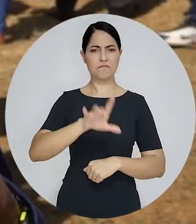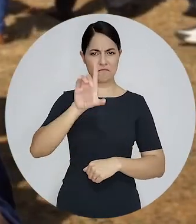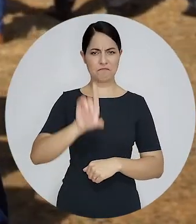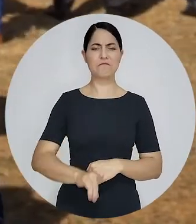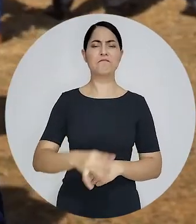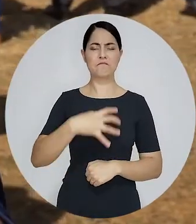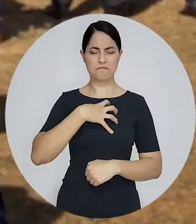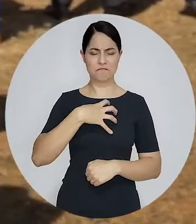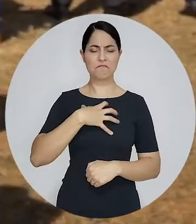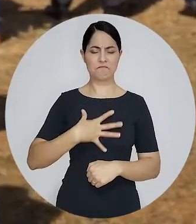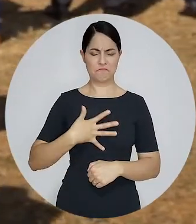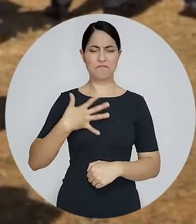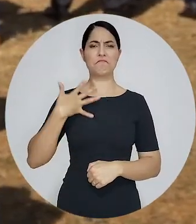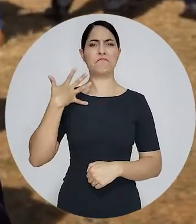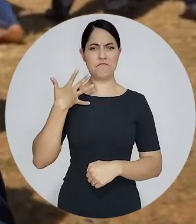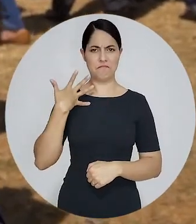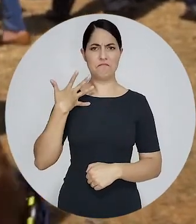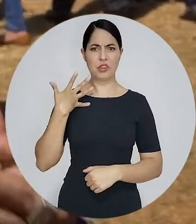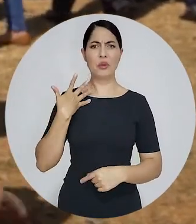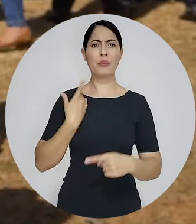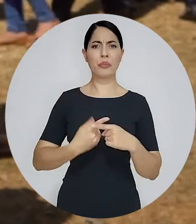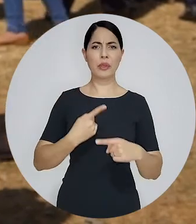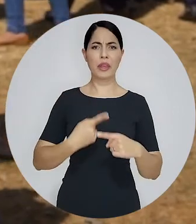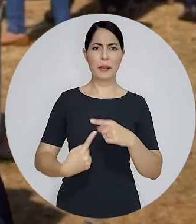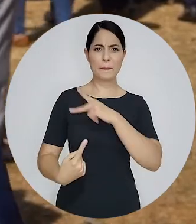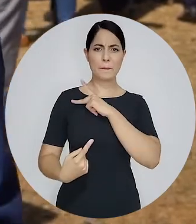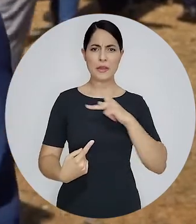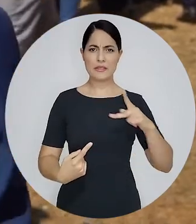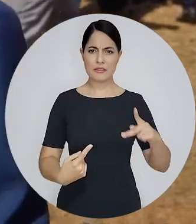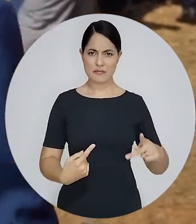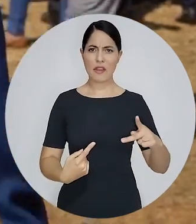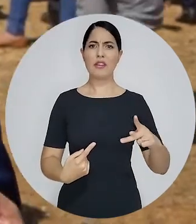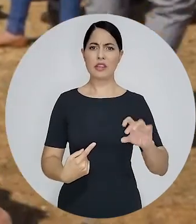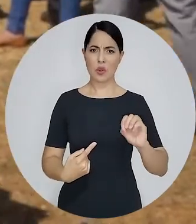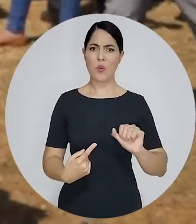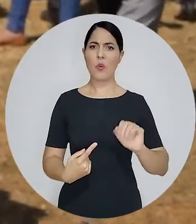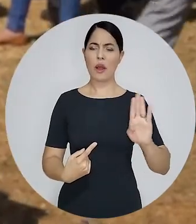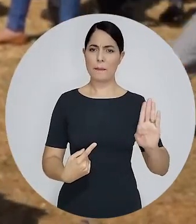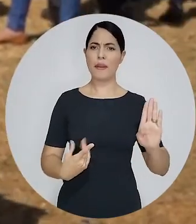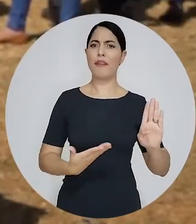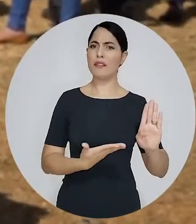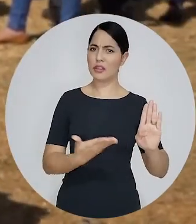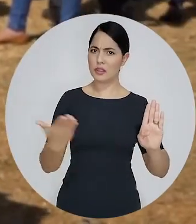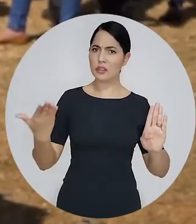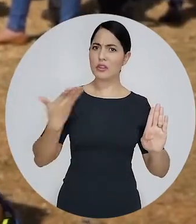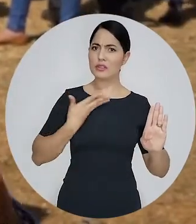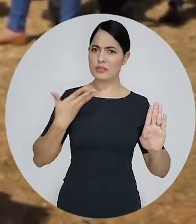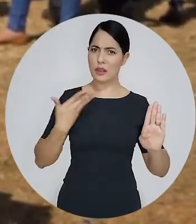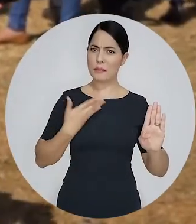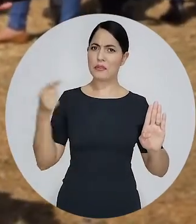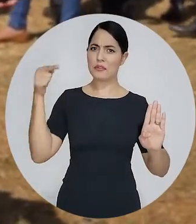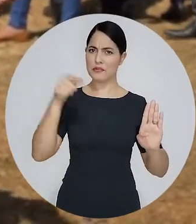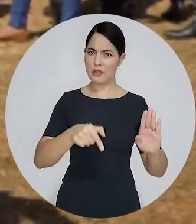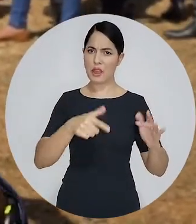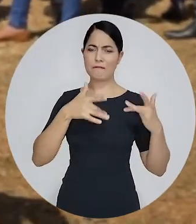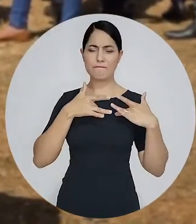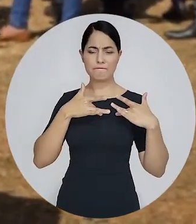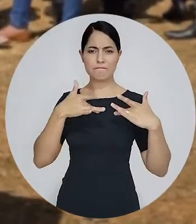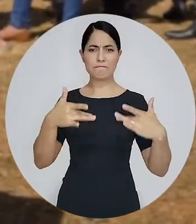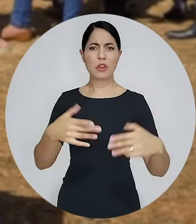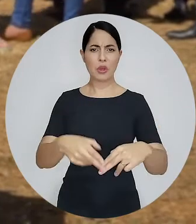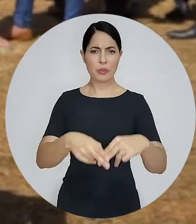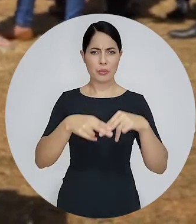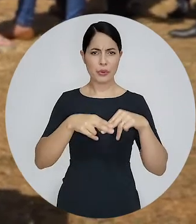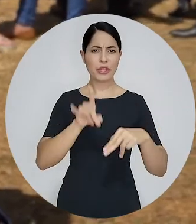Sou muito orgulhoso de ter o presidente todos os nobres colegas que estão aqui e se solidarizaram com os